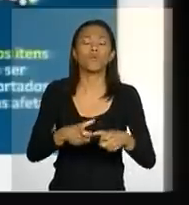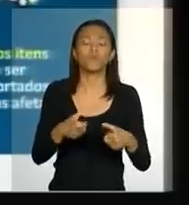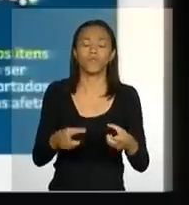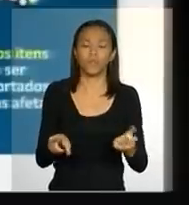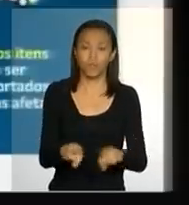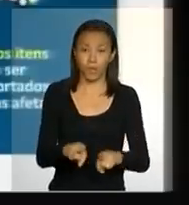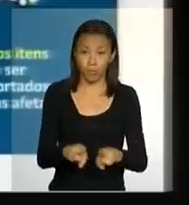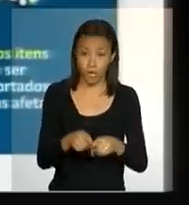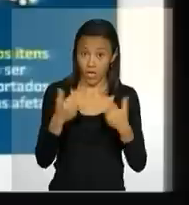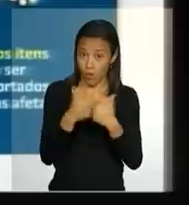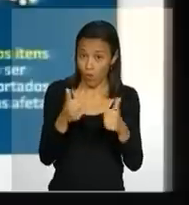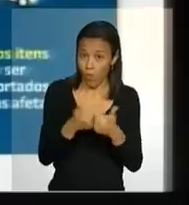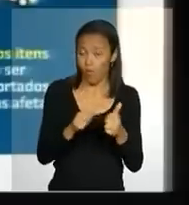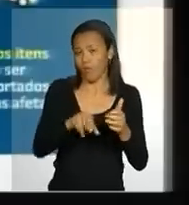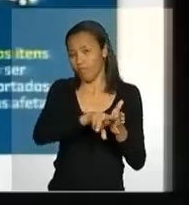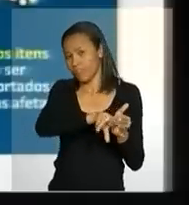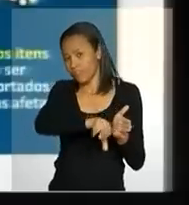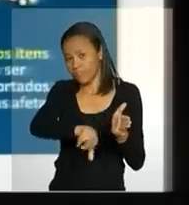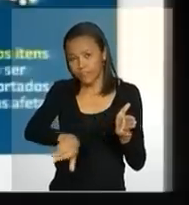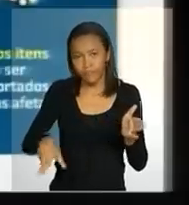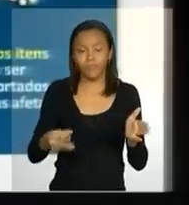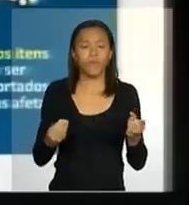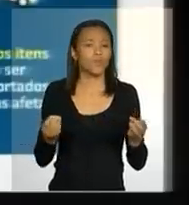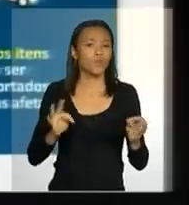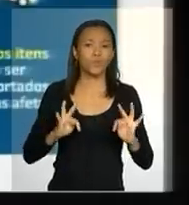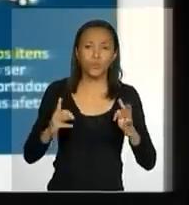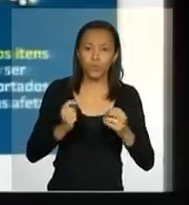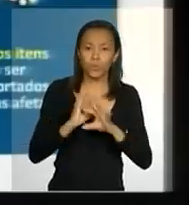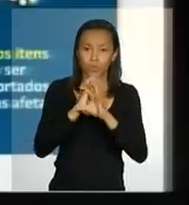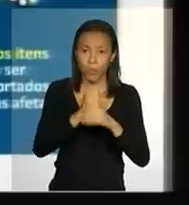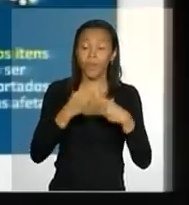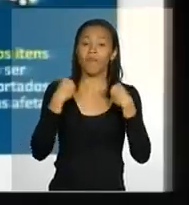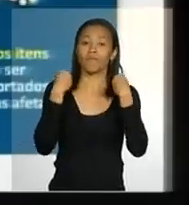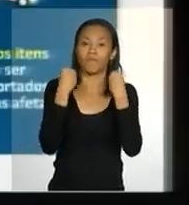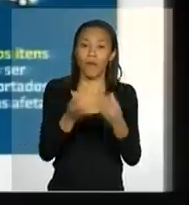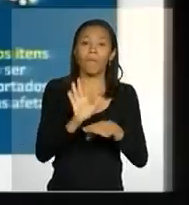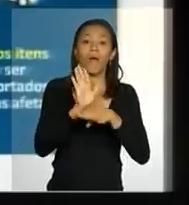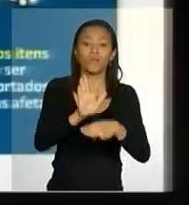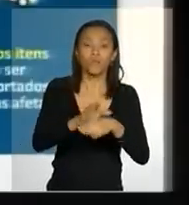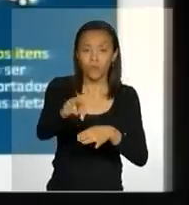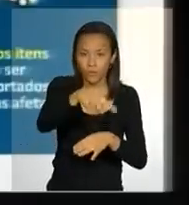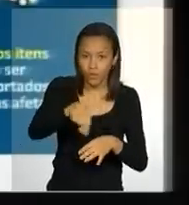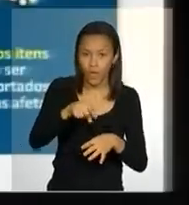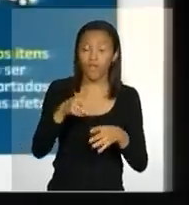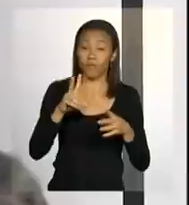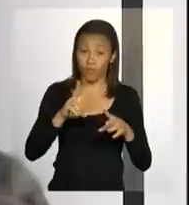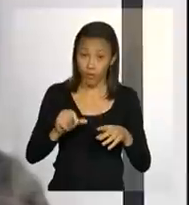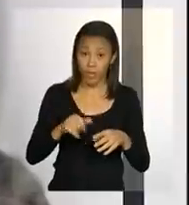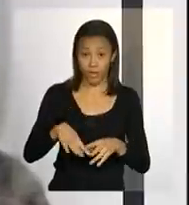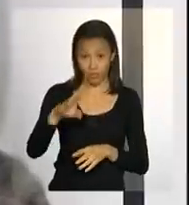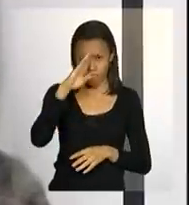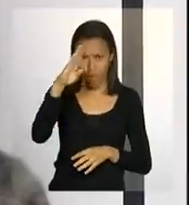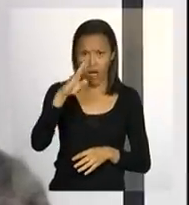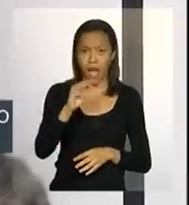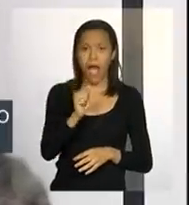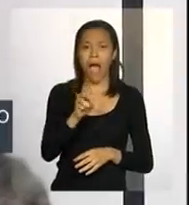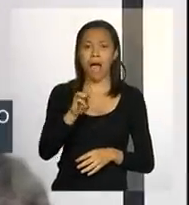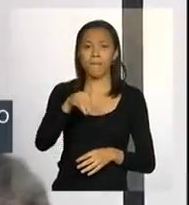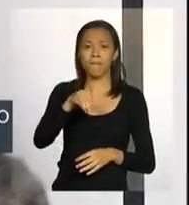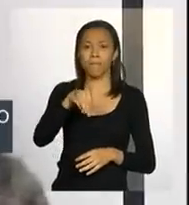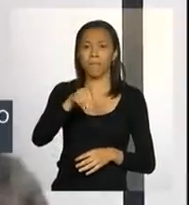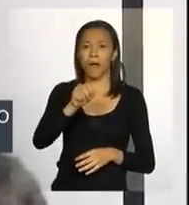os transportes terrestres, todo esse trabalho foi feito previamente pelas Forças Armadas para que, na